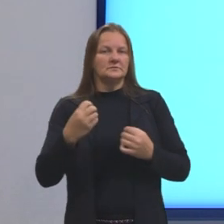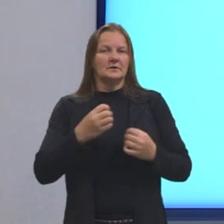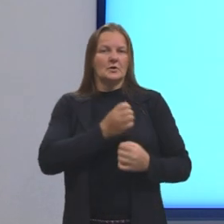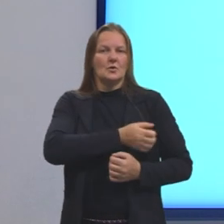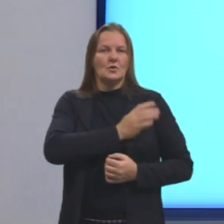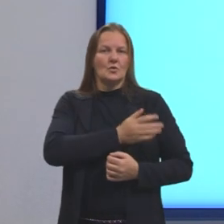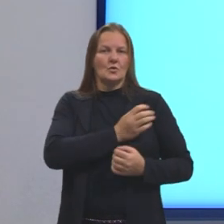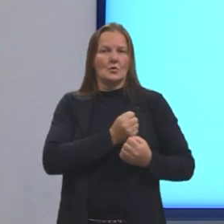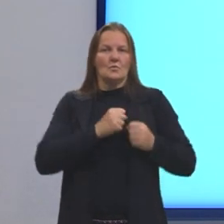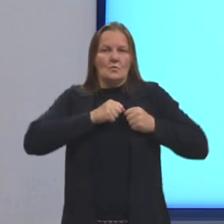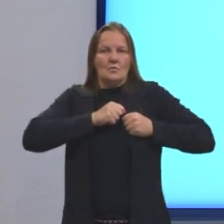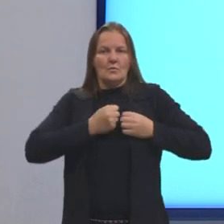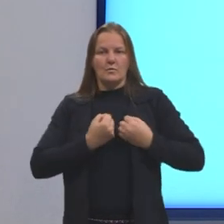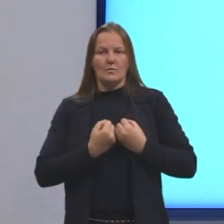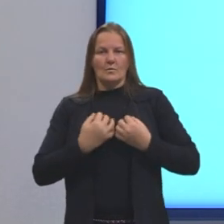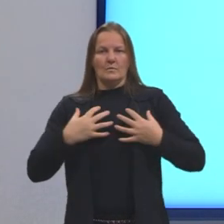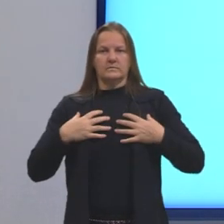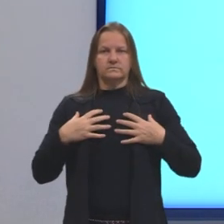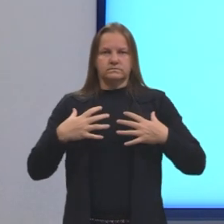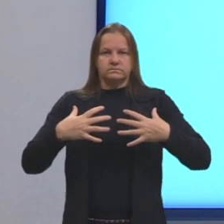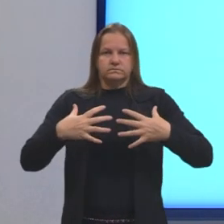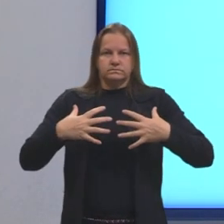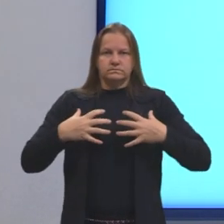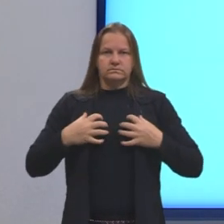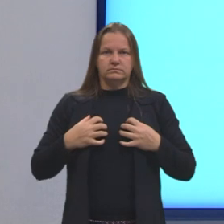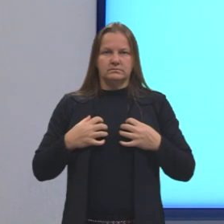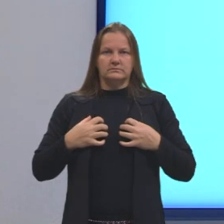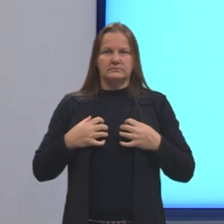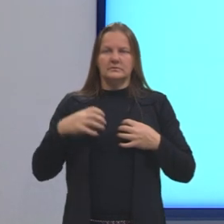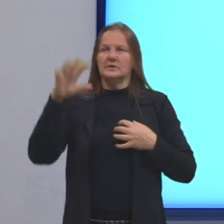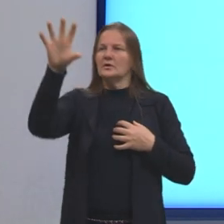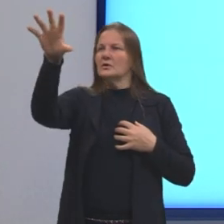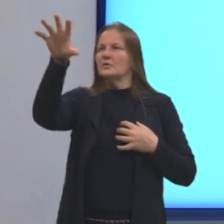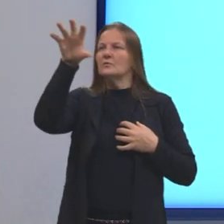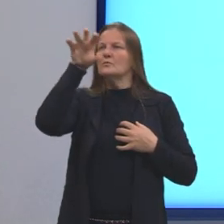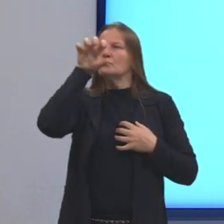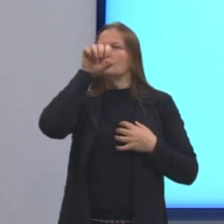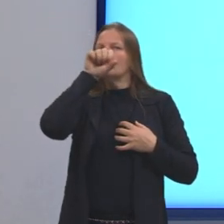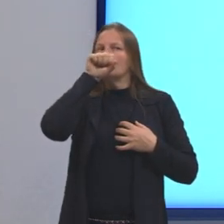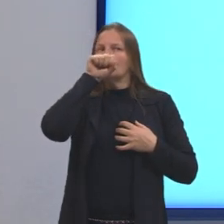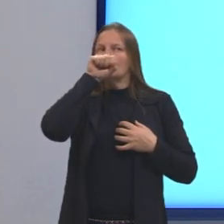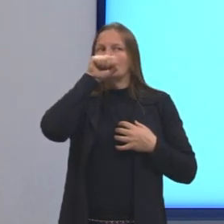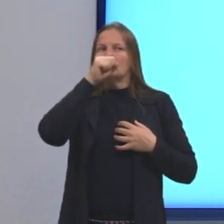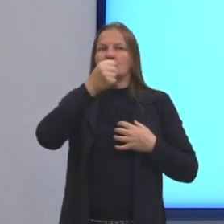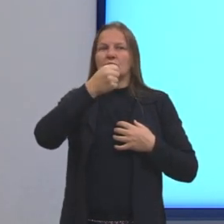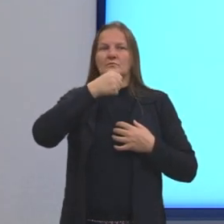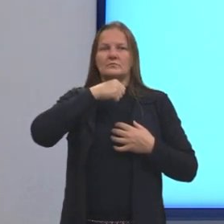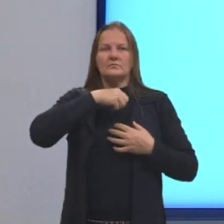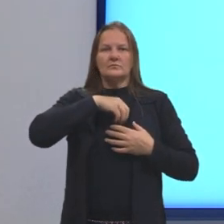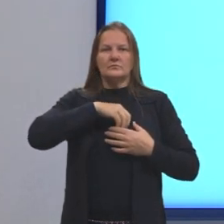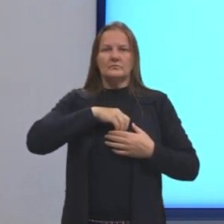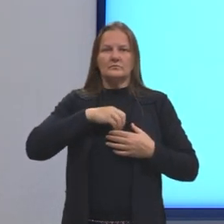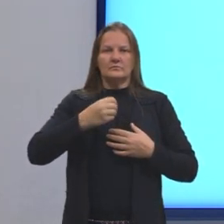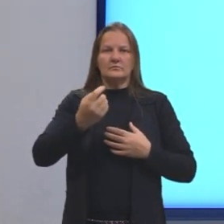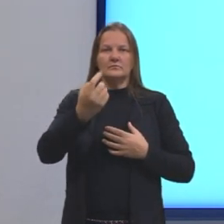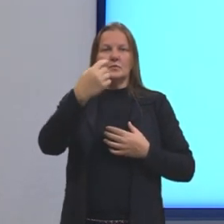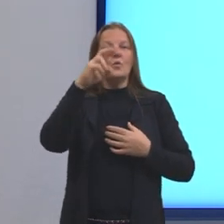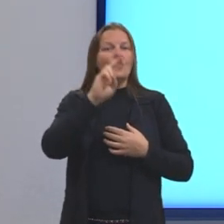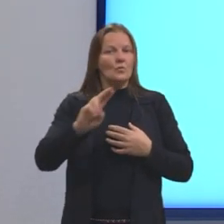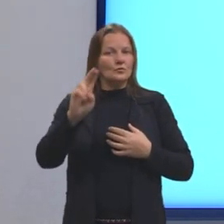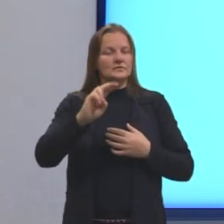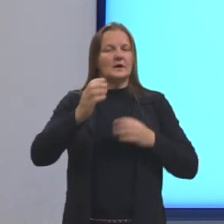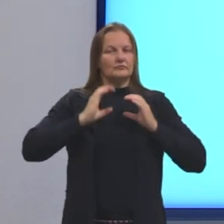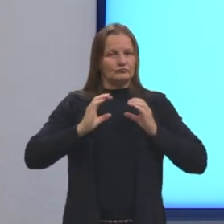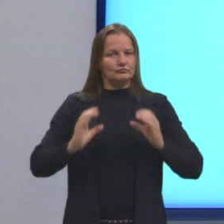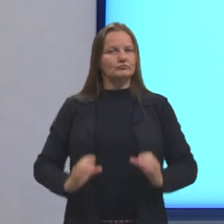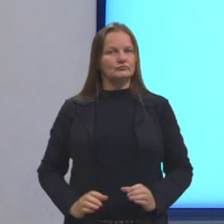coletar do meio externo o oxigênio, os gases, né? E principalmente o oxigênio, que a gente vai usar no